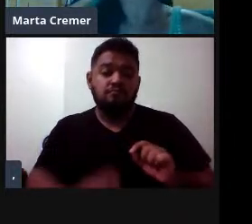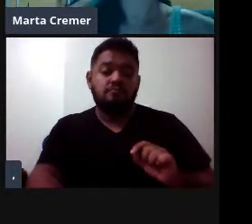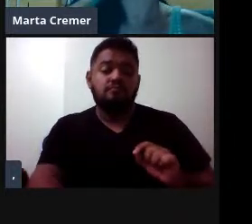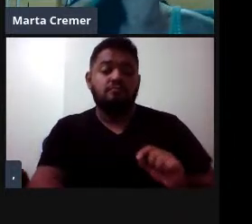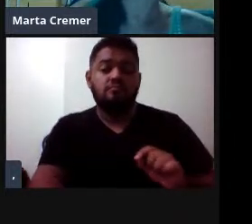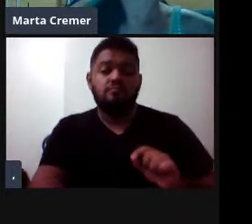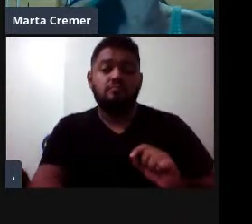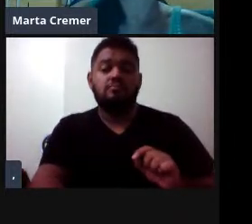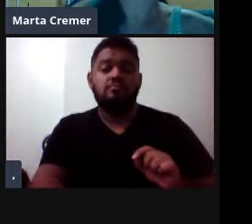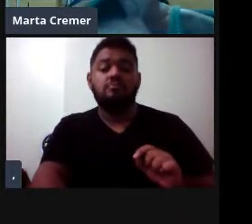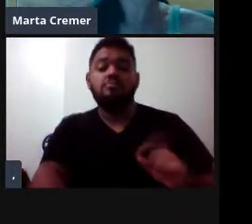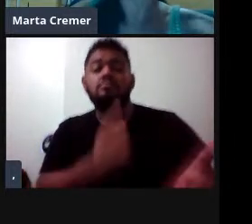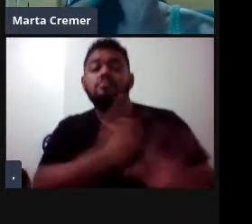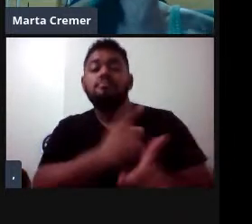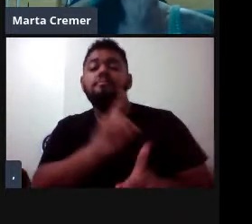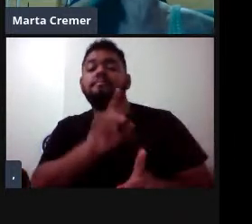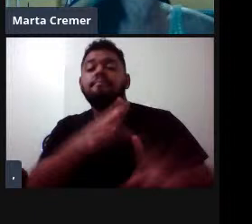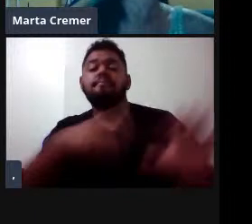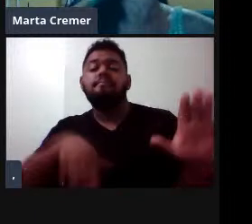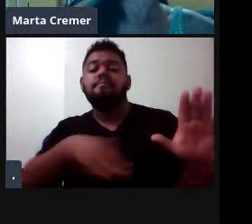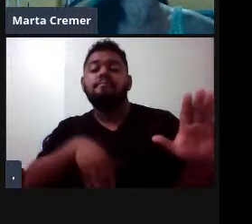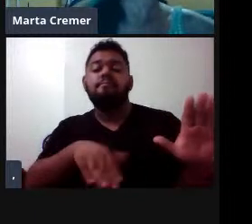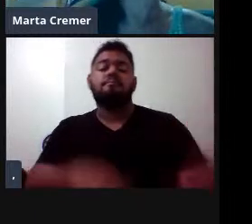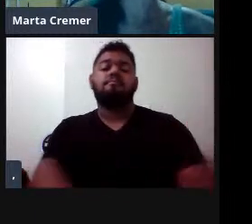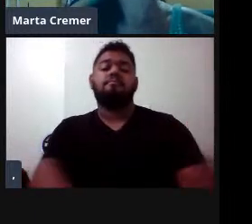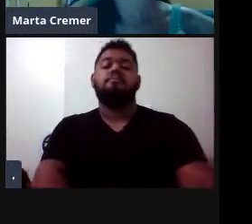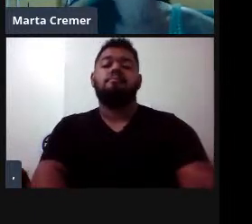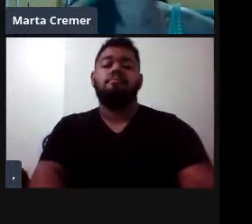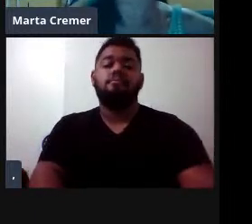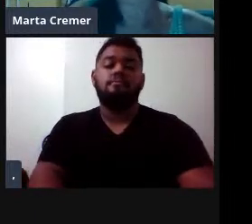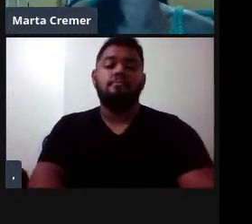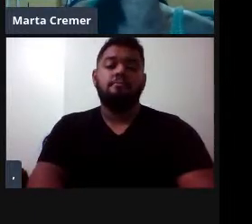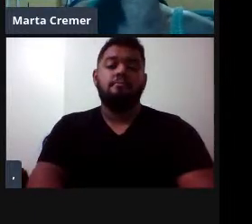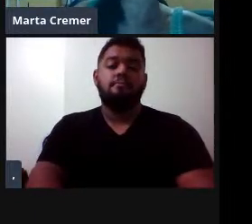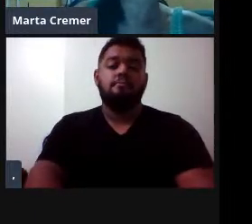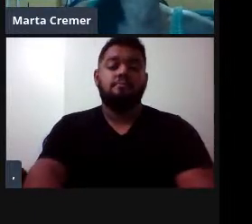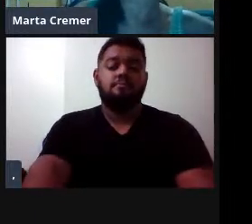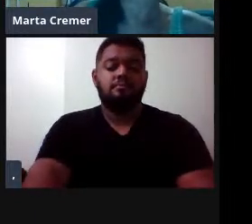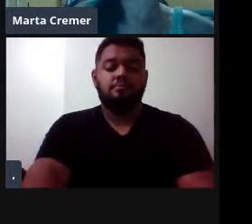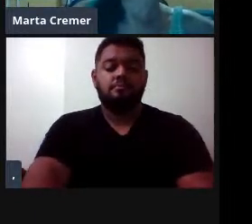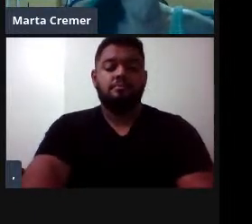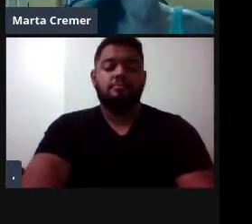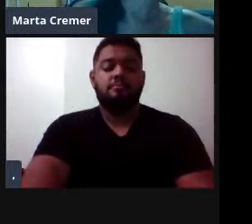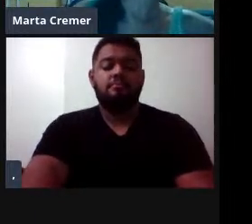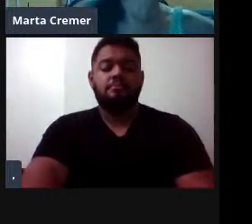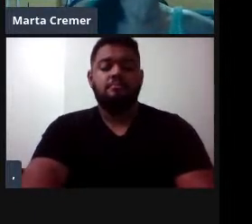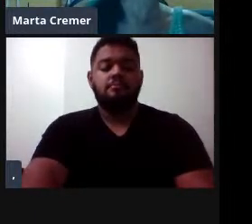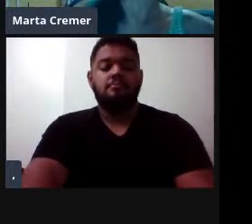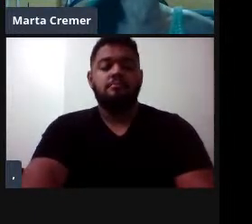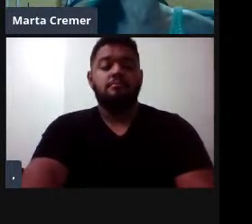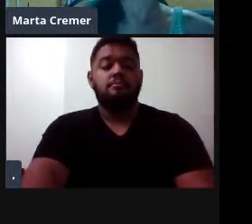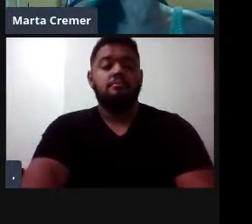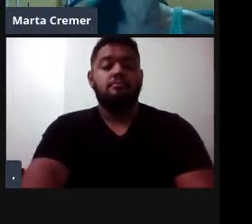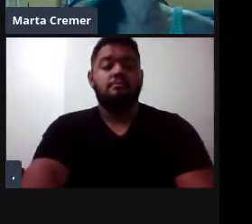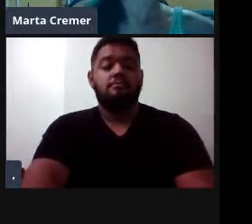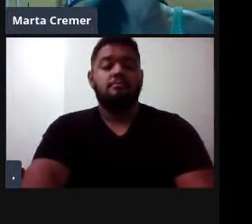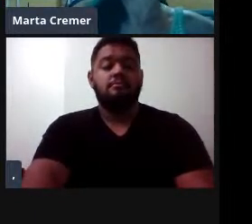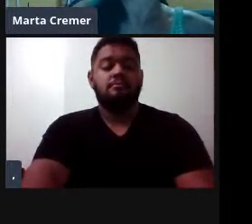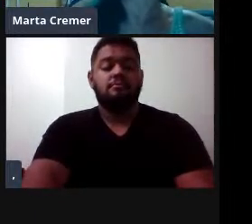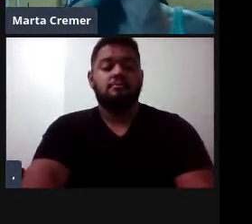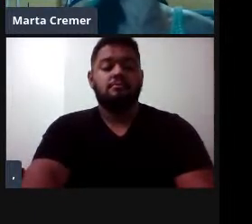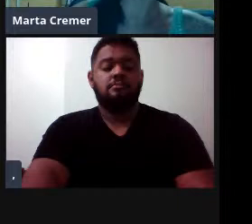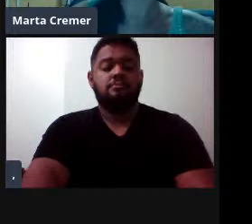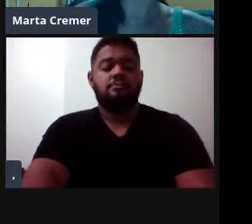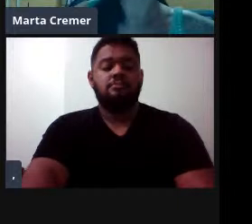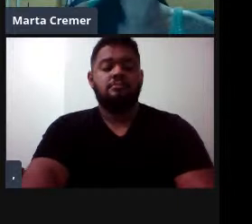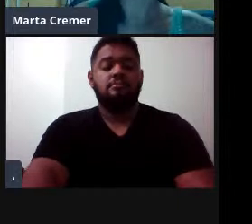encalhados, encontrados mortos nas praias e que passaram por um processo de necropsia, enfim, mas são animais de distribuição também